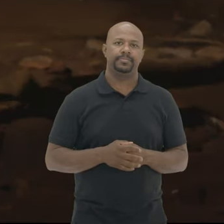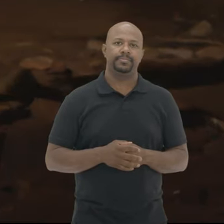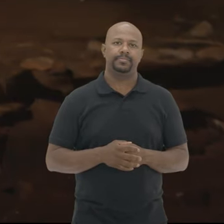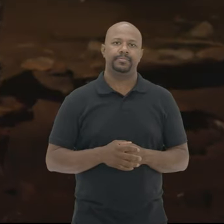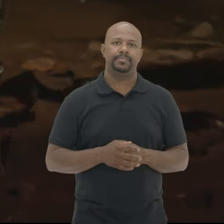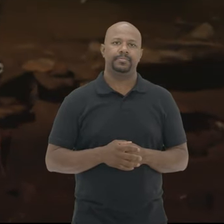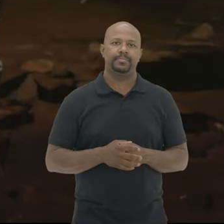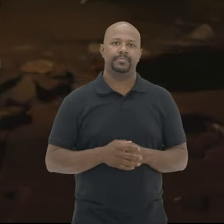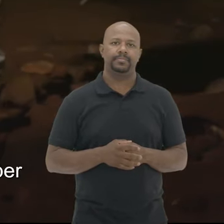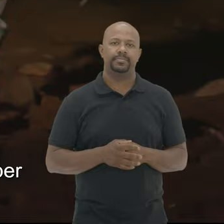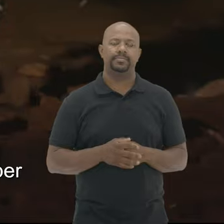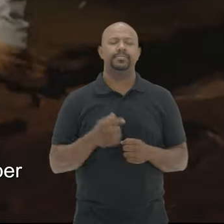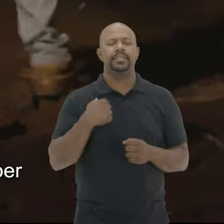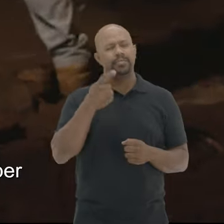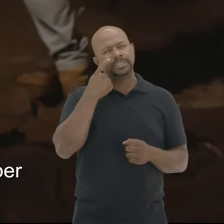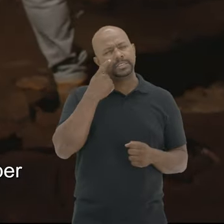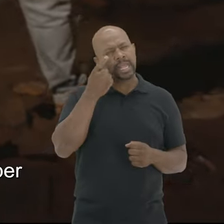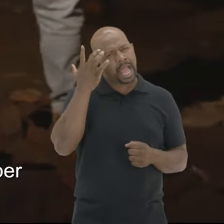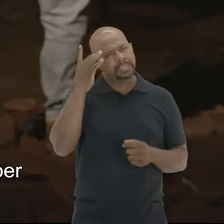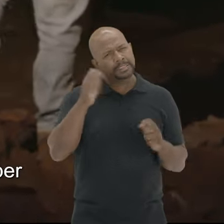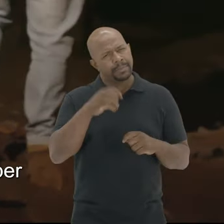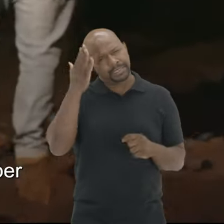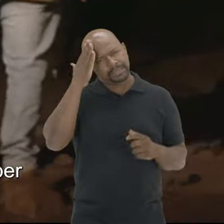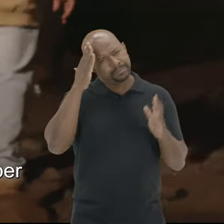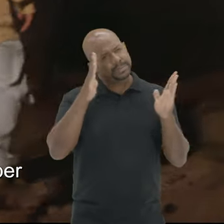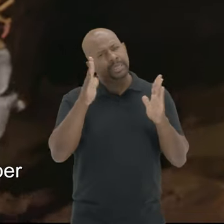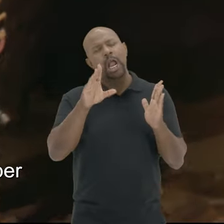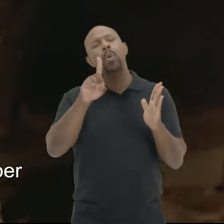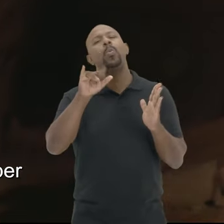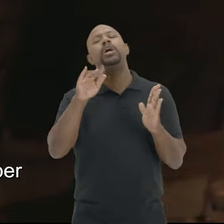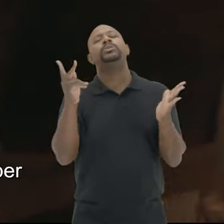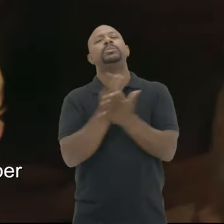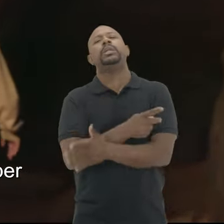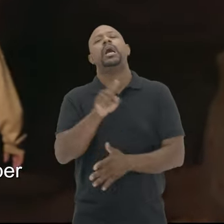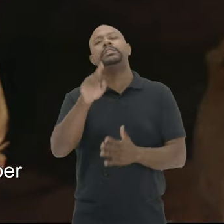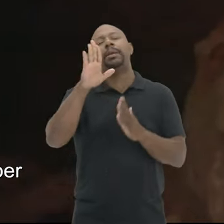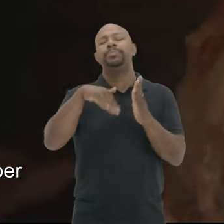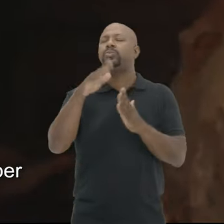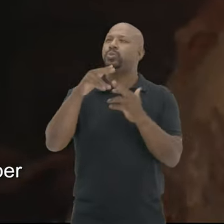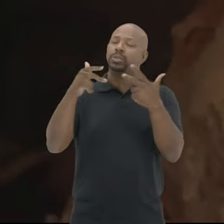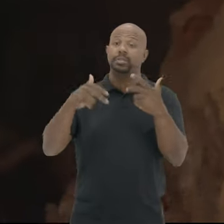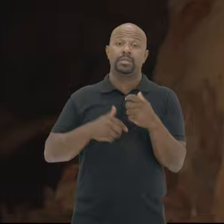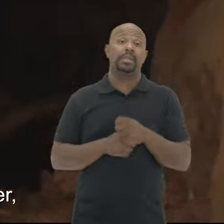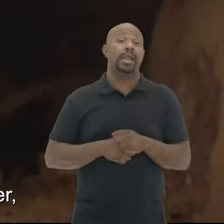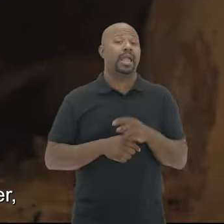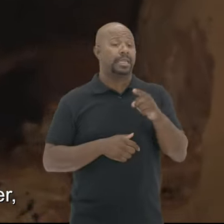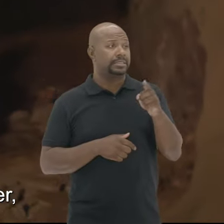Eles apalpam as paredes E vocês acham Que tem como saber Desde quando Existe essa gruta?